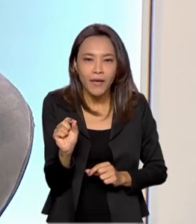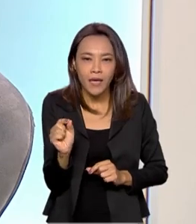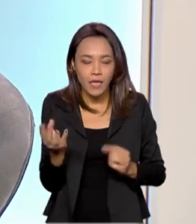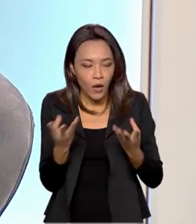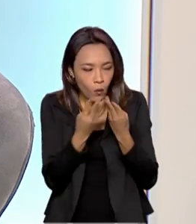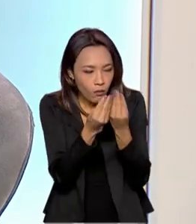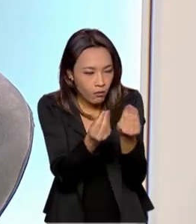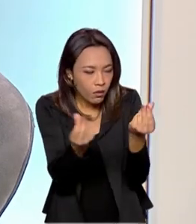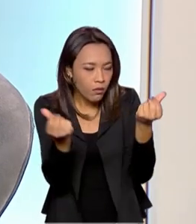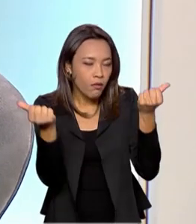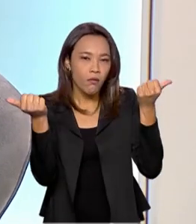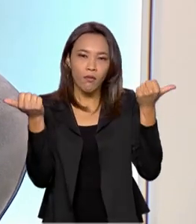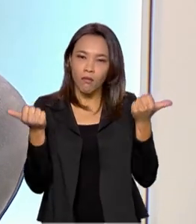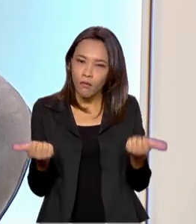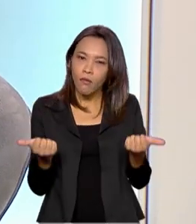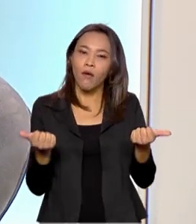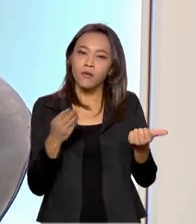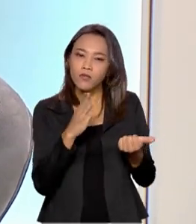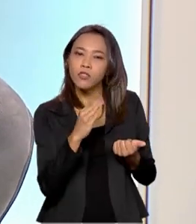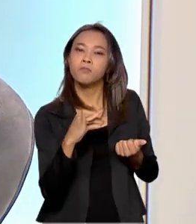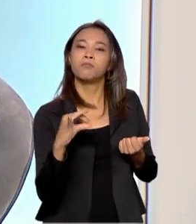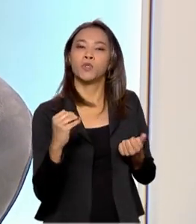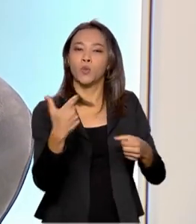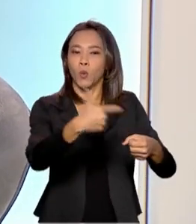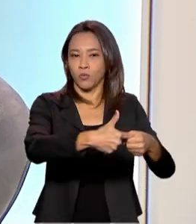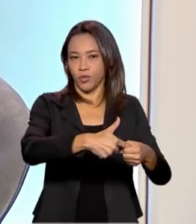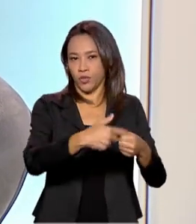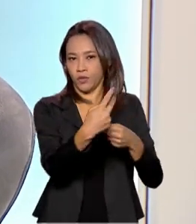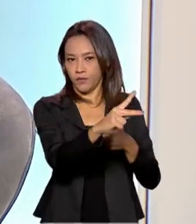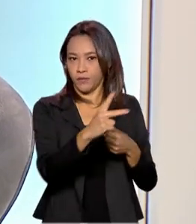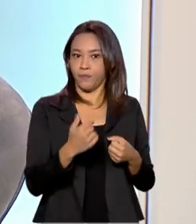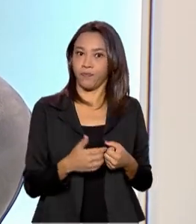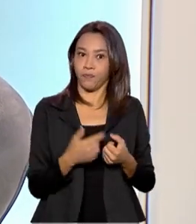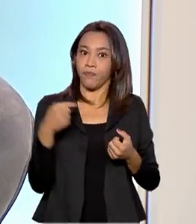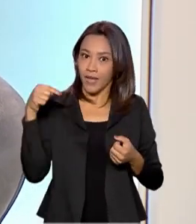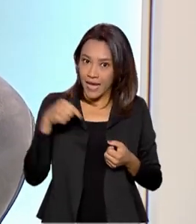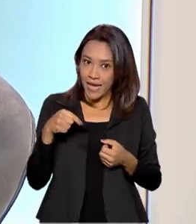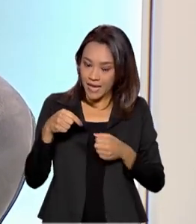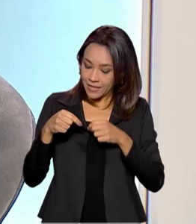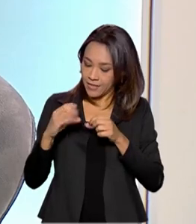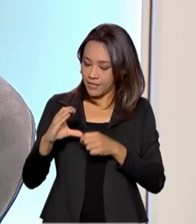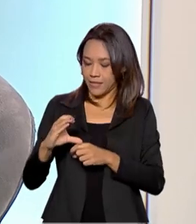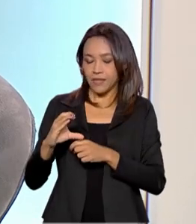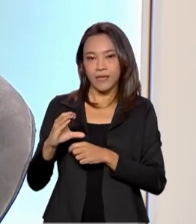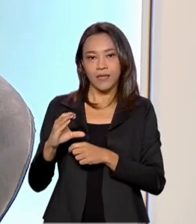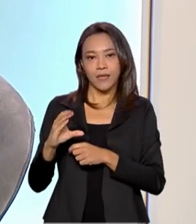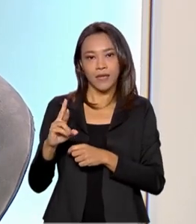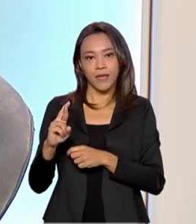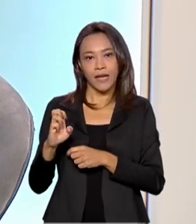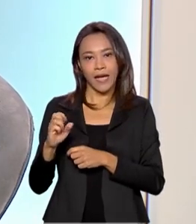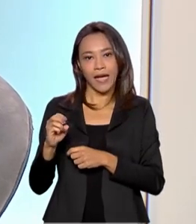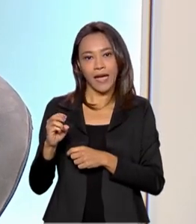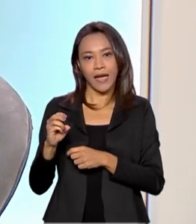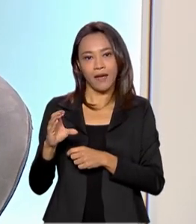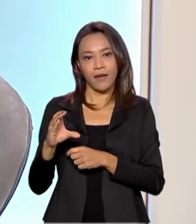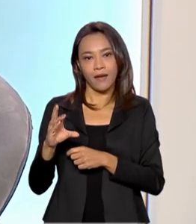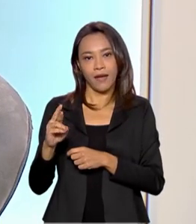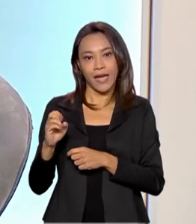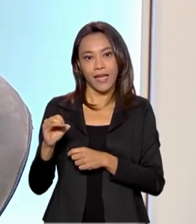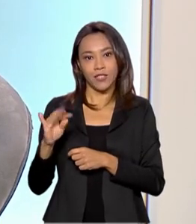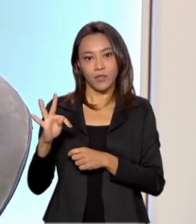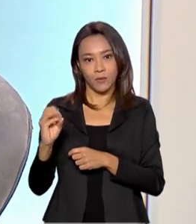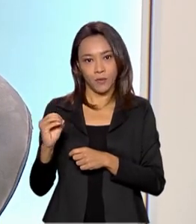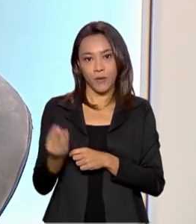eficiência da produção de biocombustíveis. Esses créditos de descarbonização, eles são colocados na Bolsa de